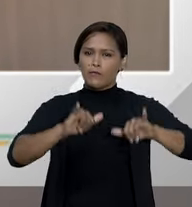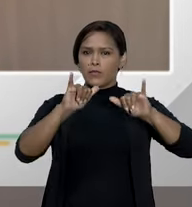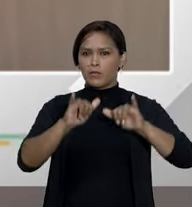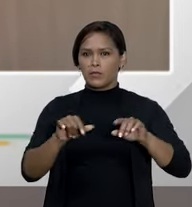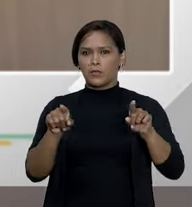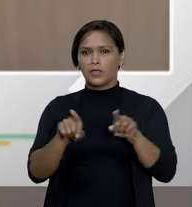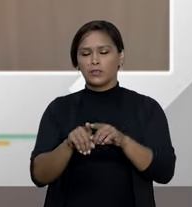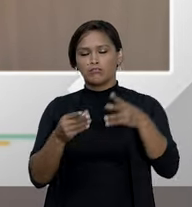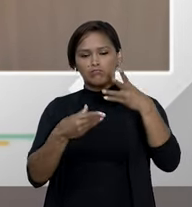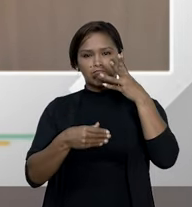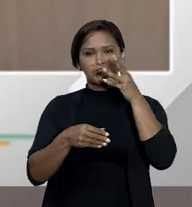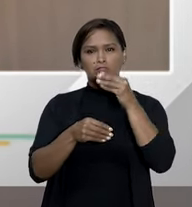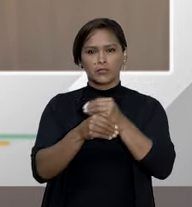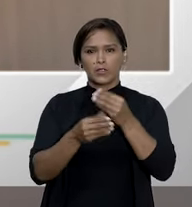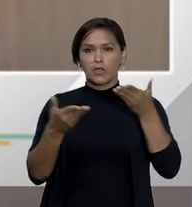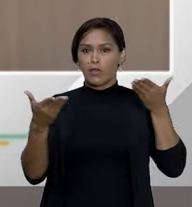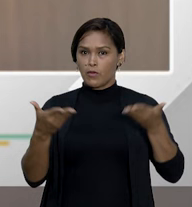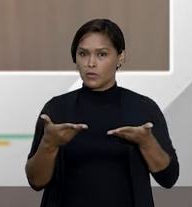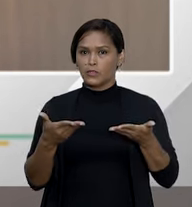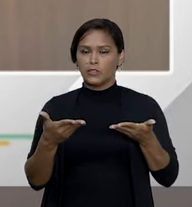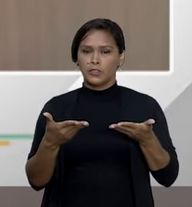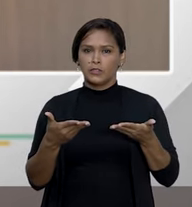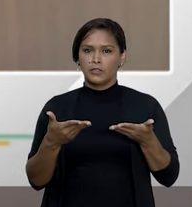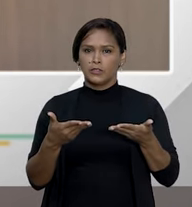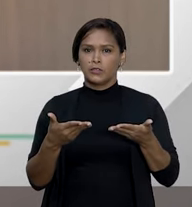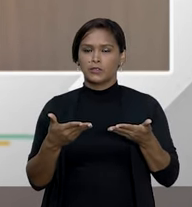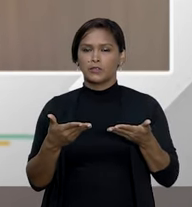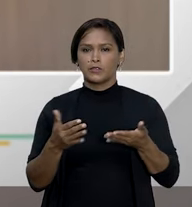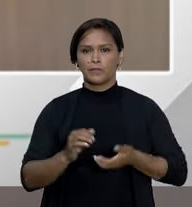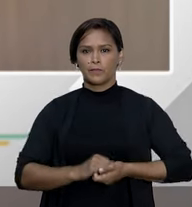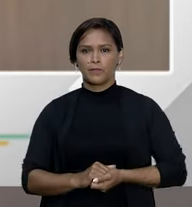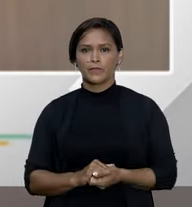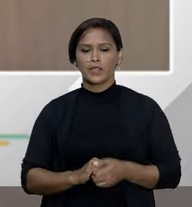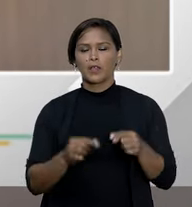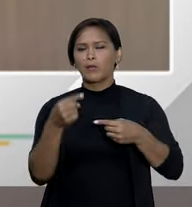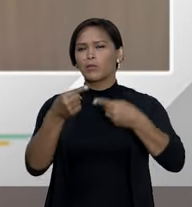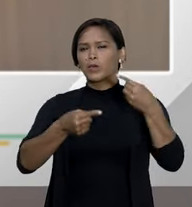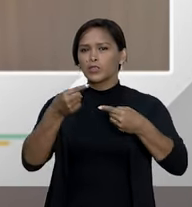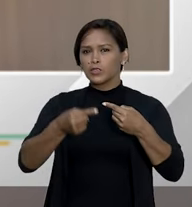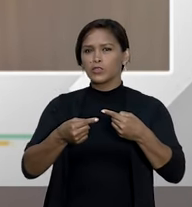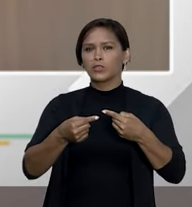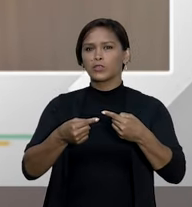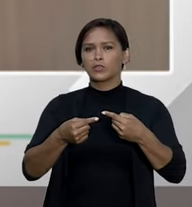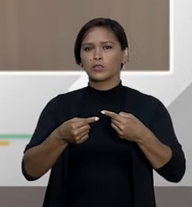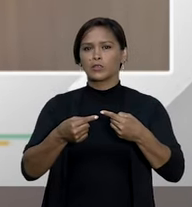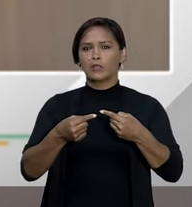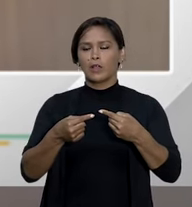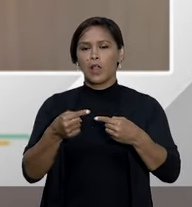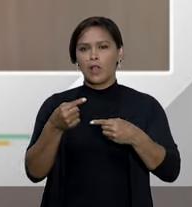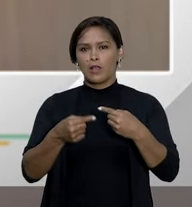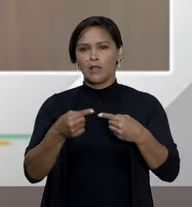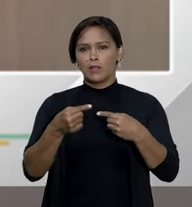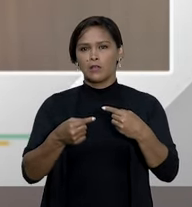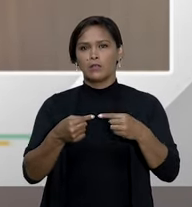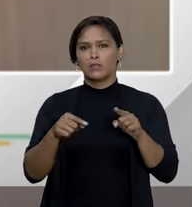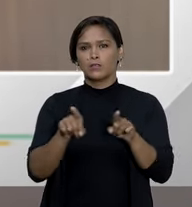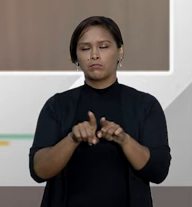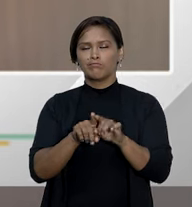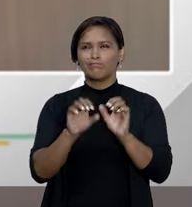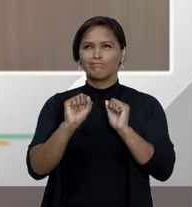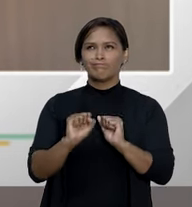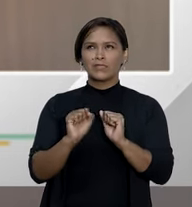consolidada é uma discussão que é muito é muito vamos dizer assim